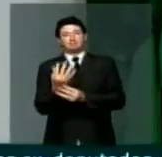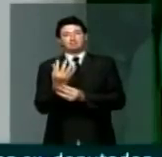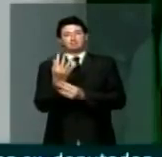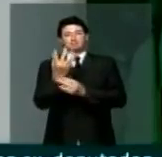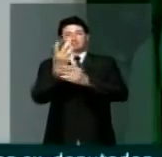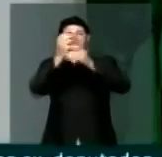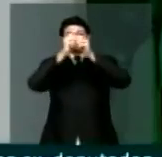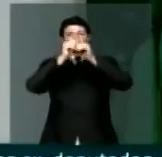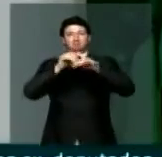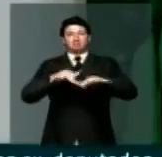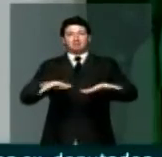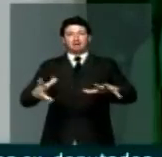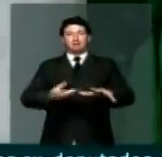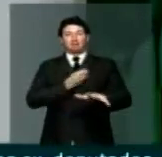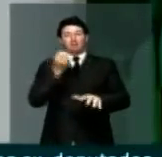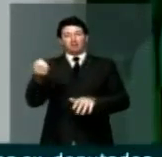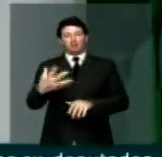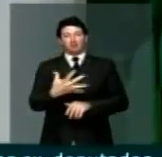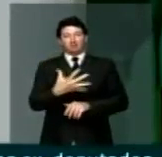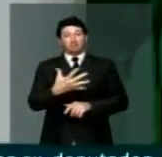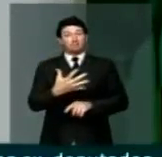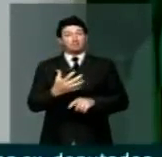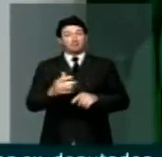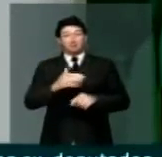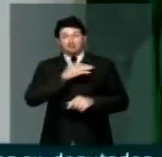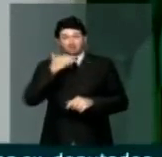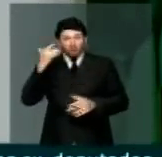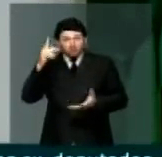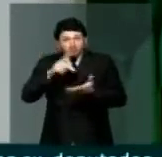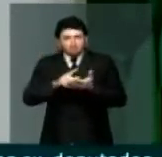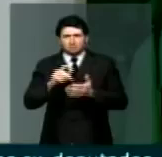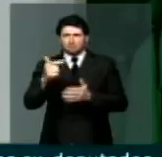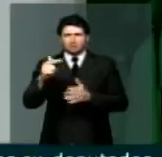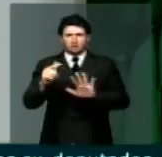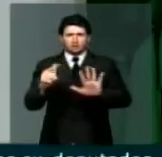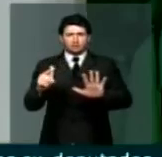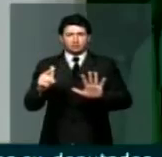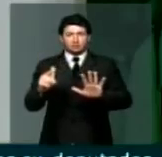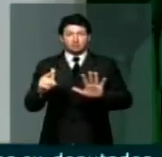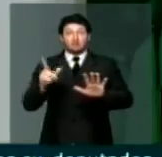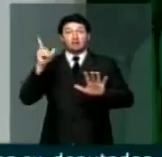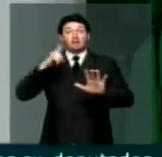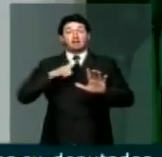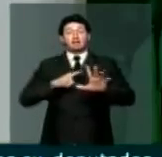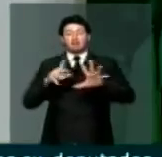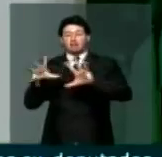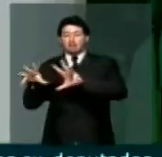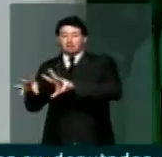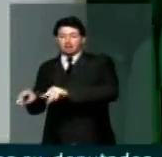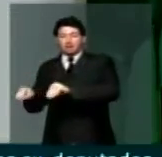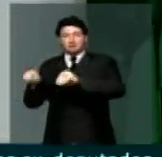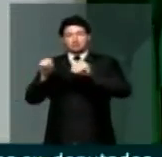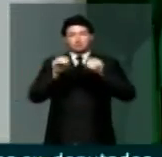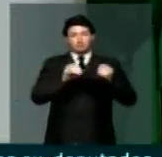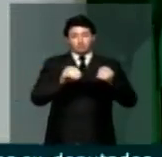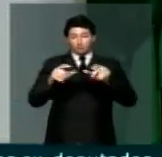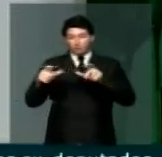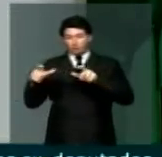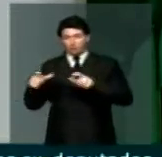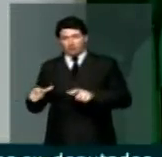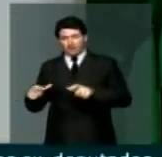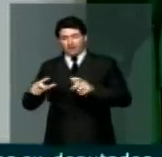vida nova pelo chão. Não há morte real, há transferência de lugar,